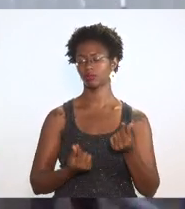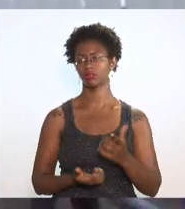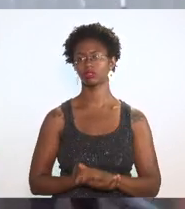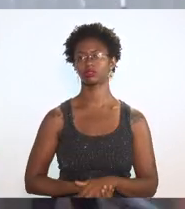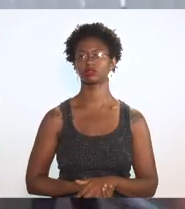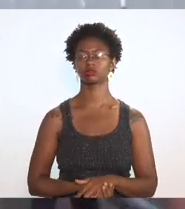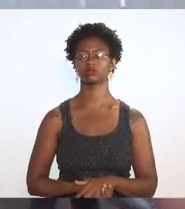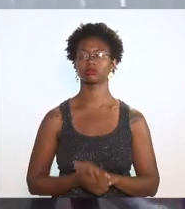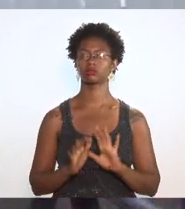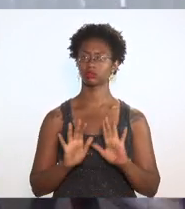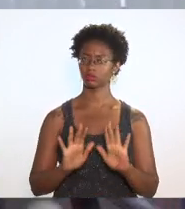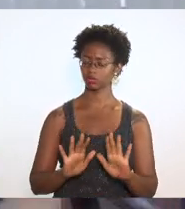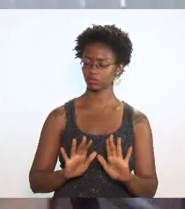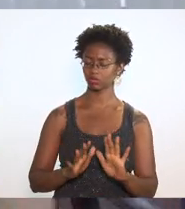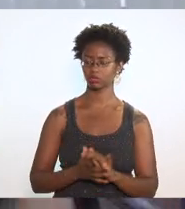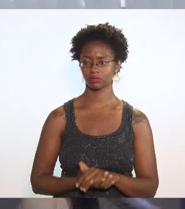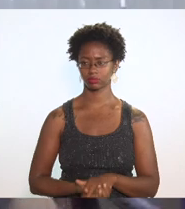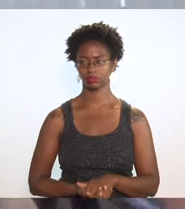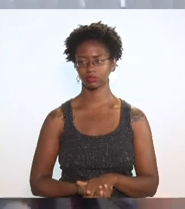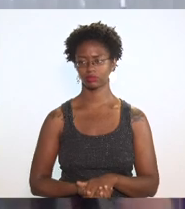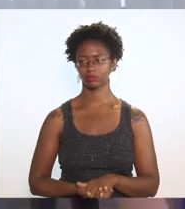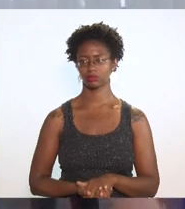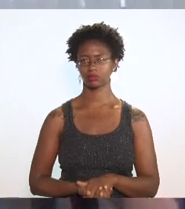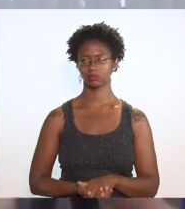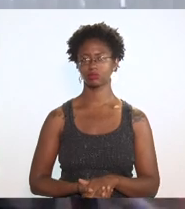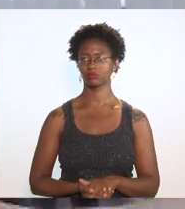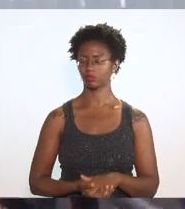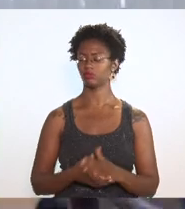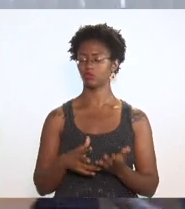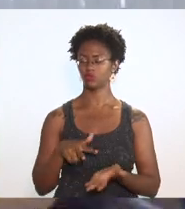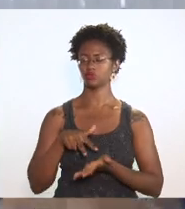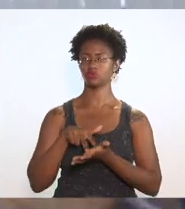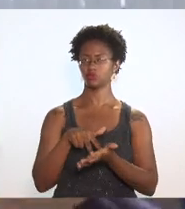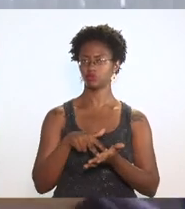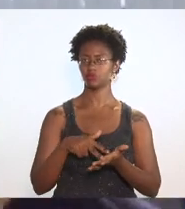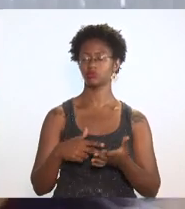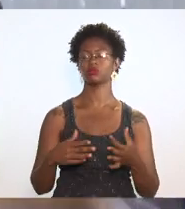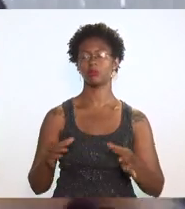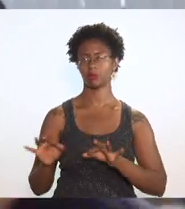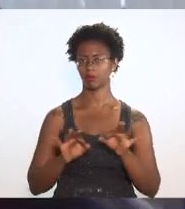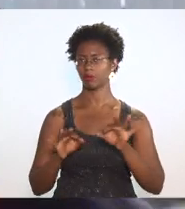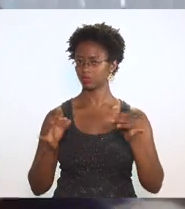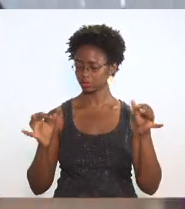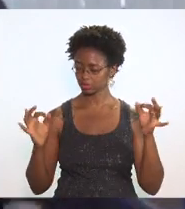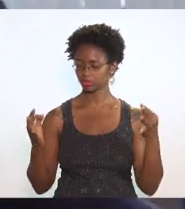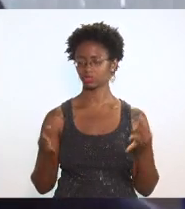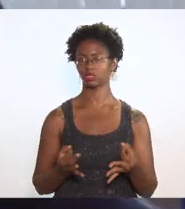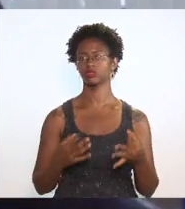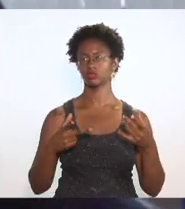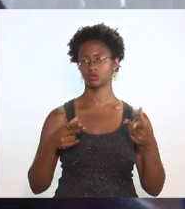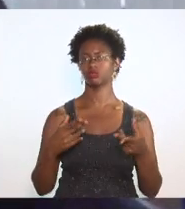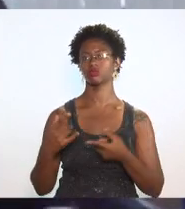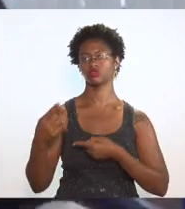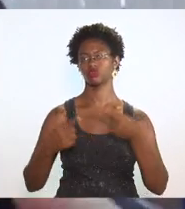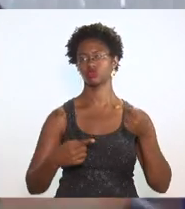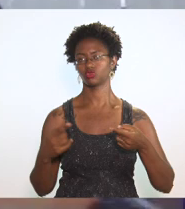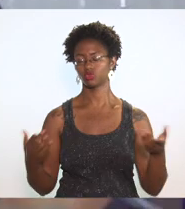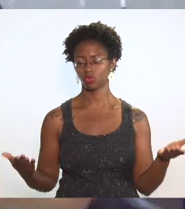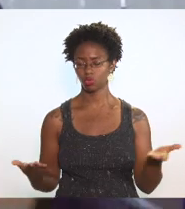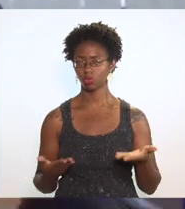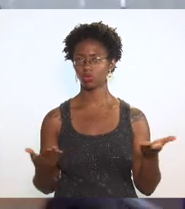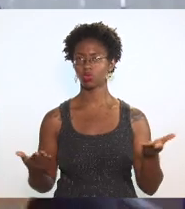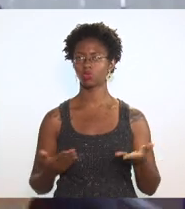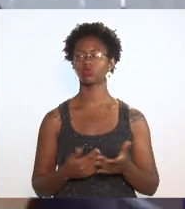bem construídos que como o senhor disse como a gente está discutindo aqui que